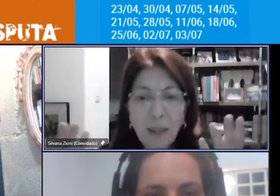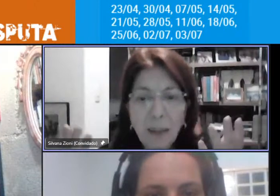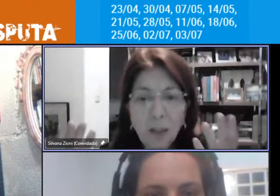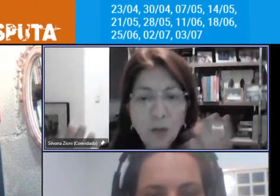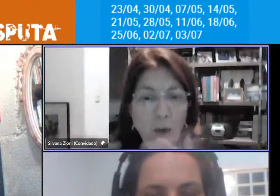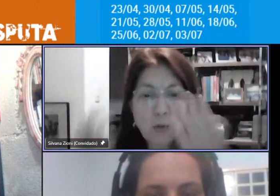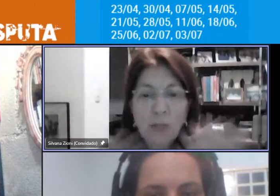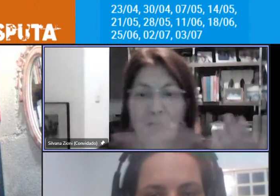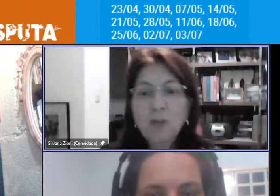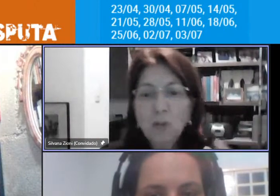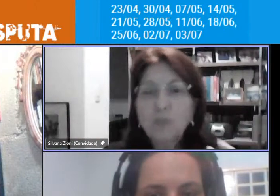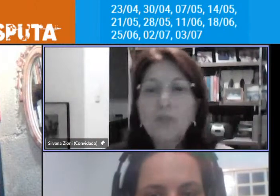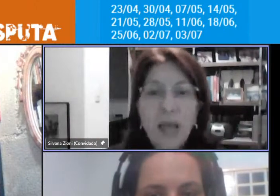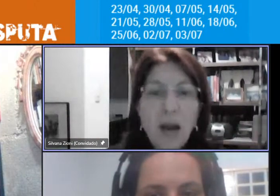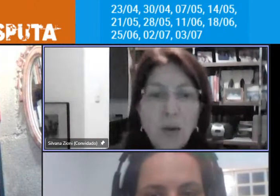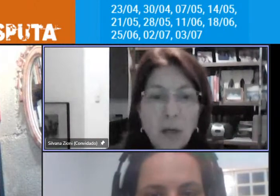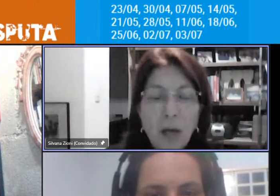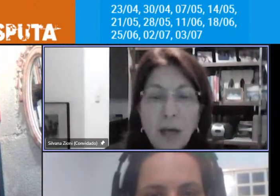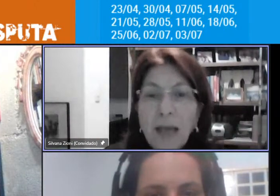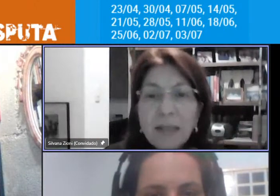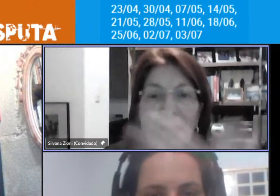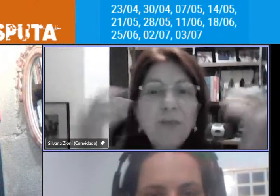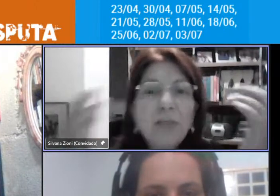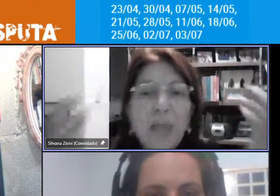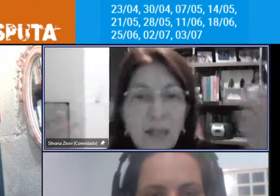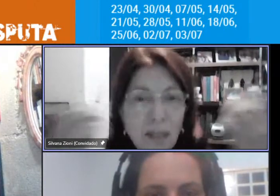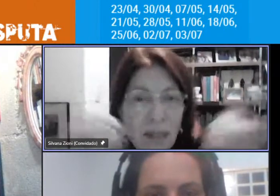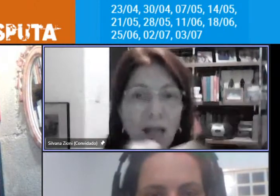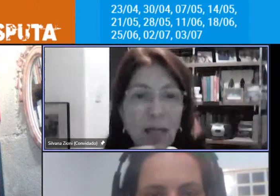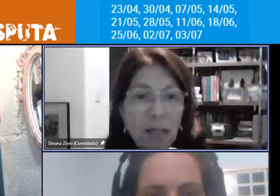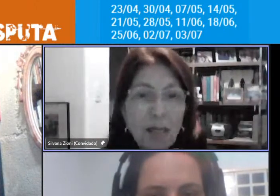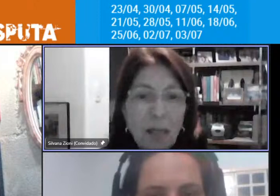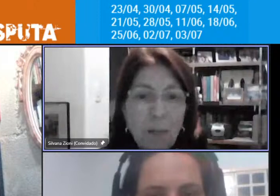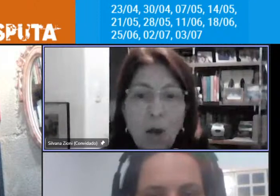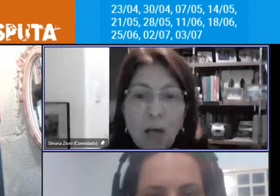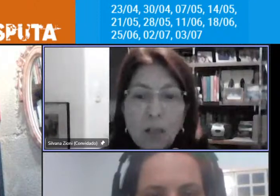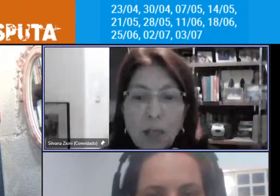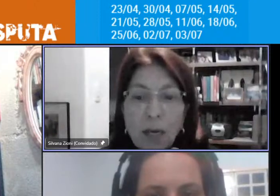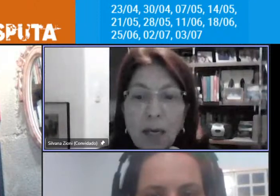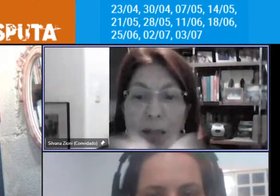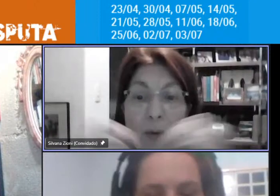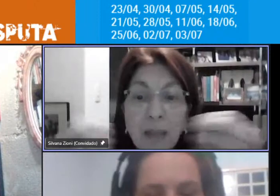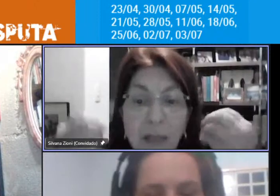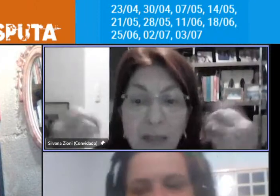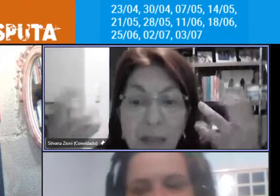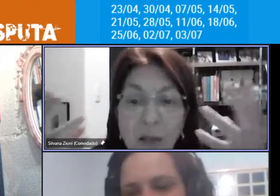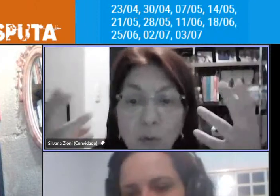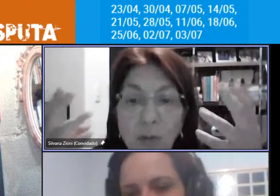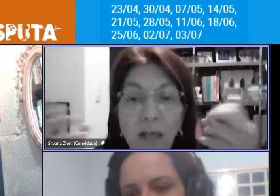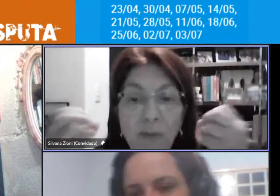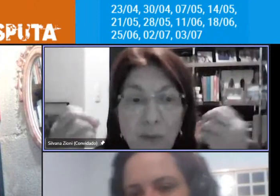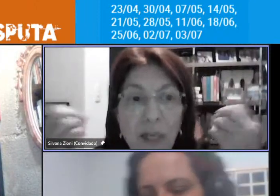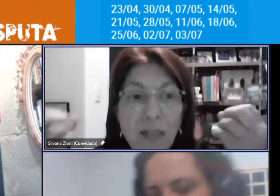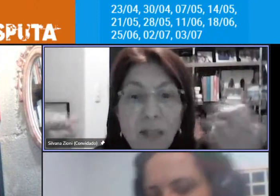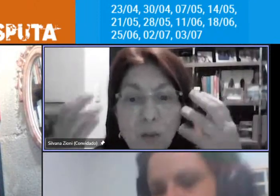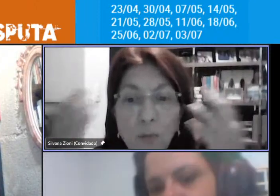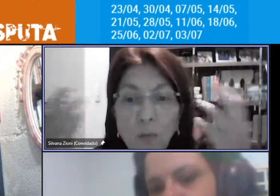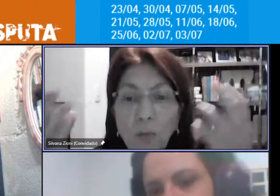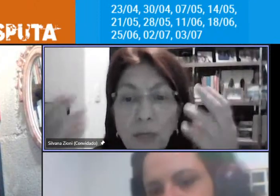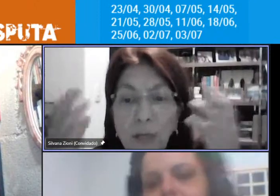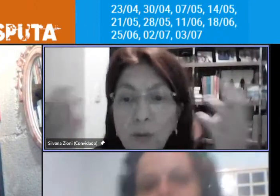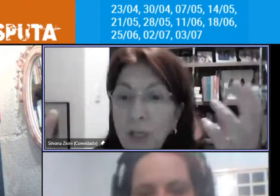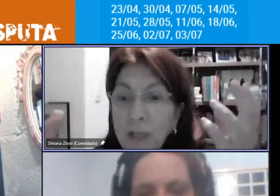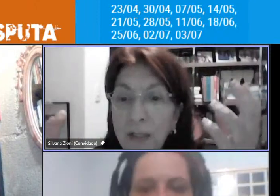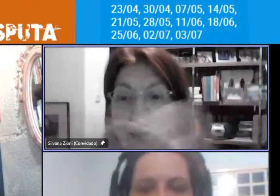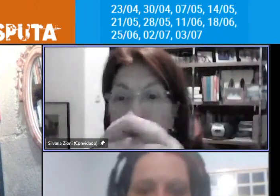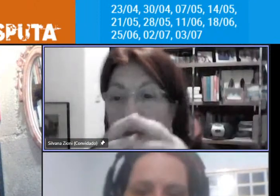demanda do que o serviço oficial essas evidências que a Graziana mostra são atestados da ineficiência de